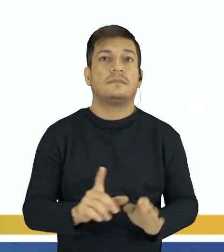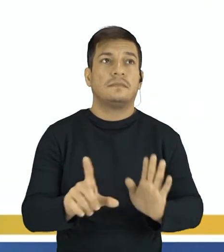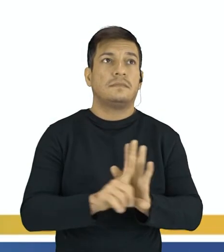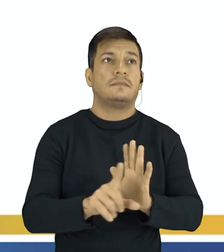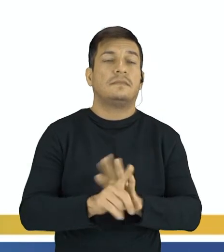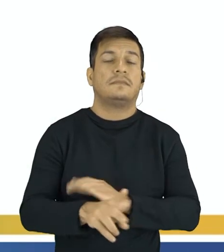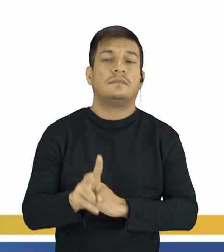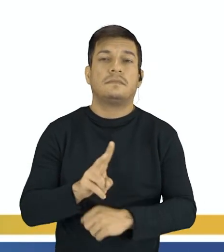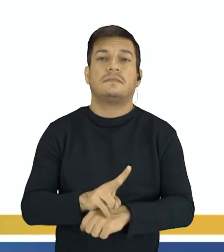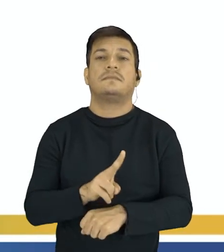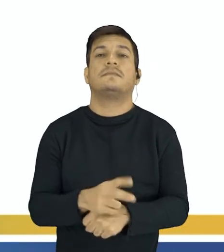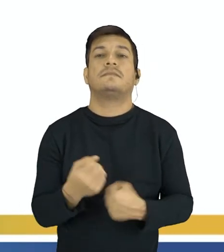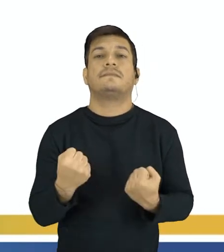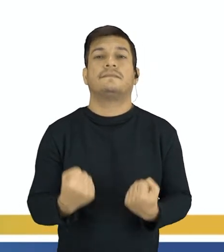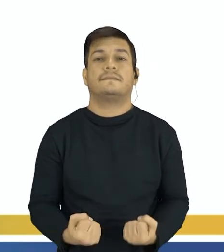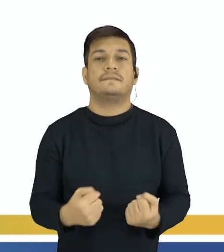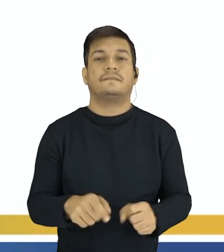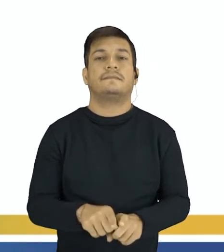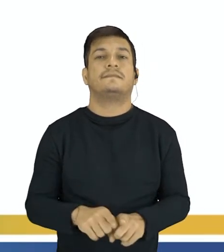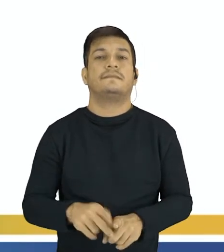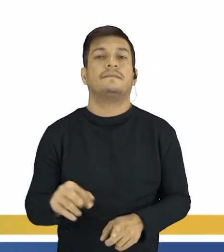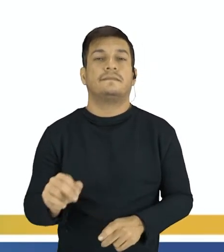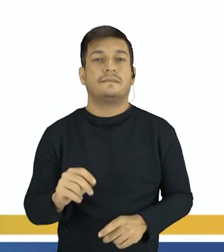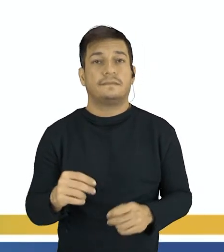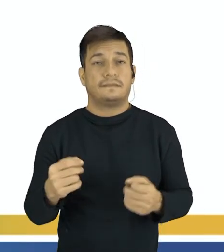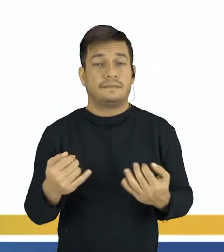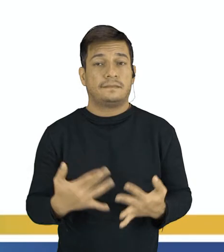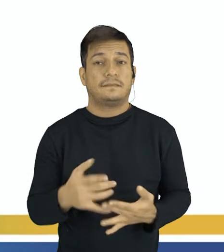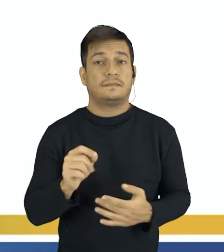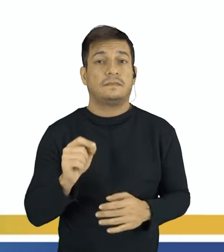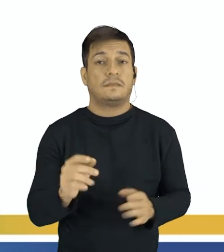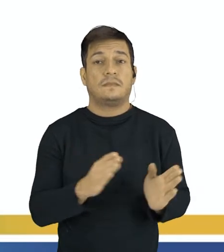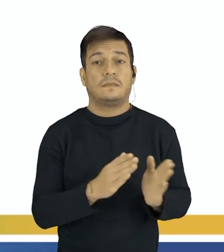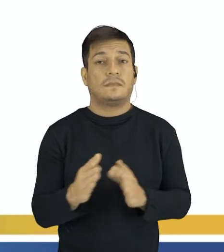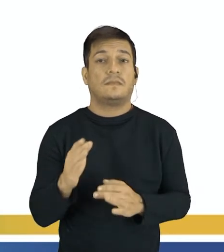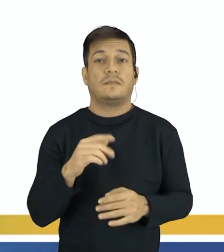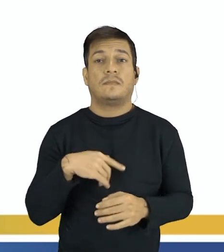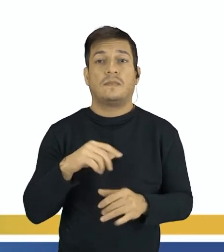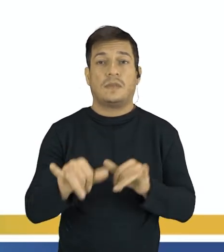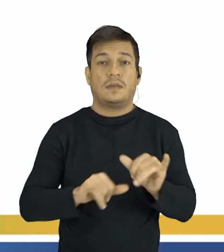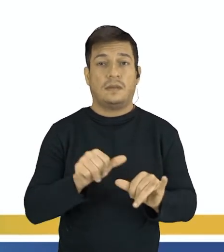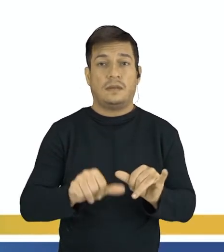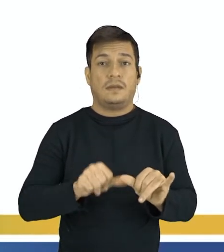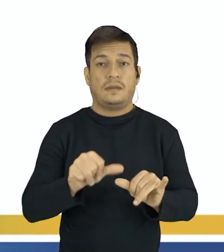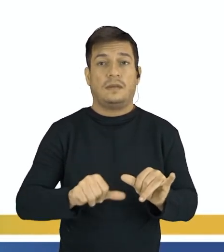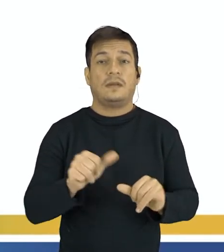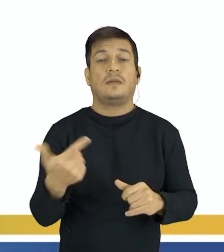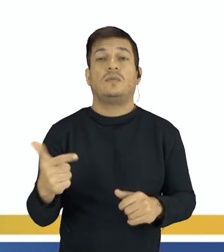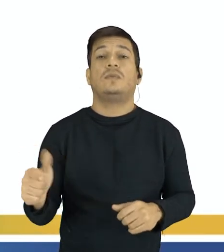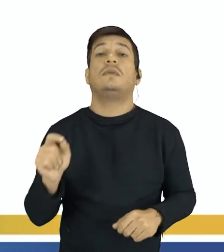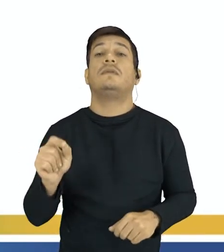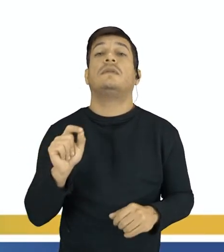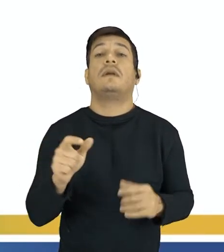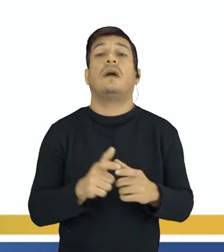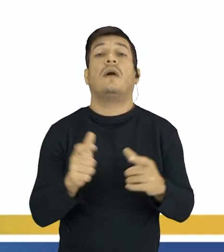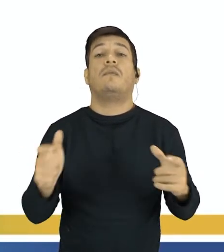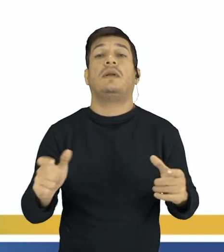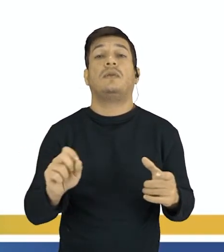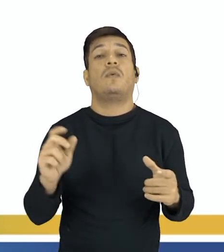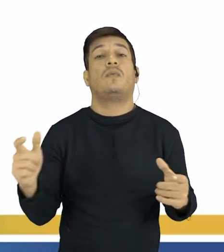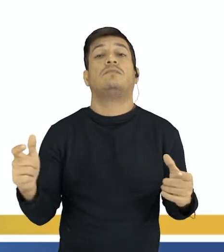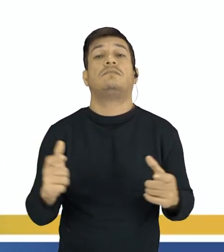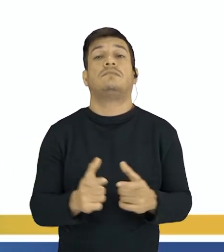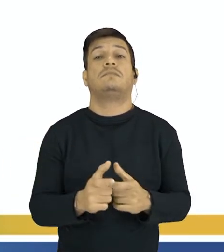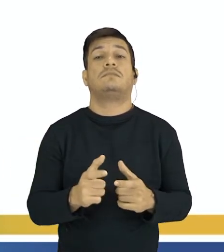conservação das massas, ela vai determinar isso para a gente, que durante uma equação, uma reação química, não vai ter aumento nem